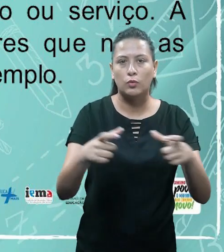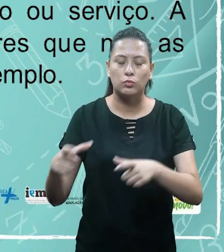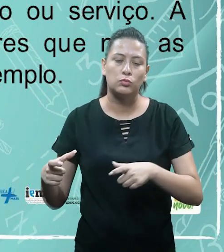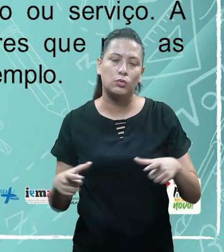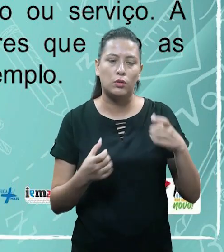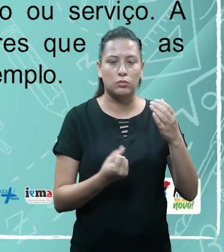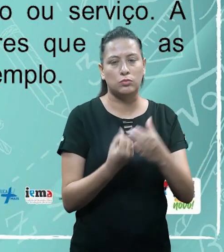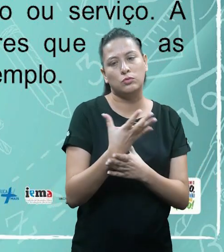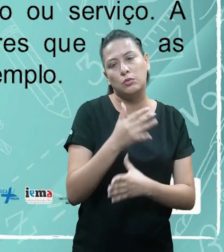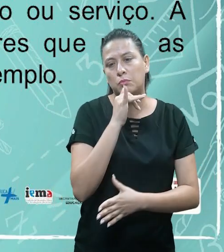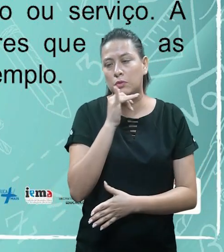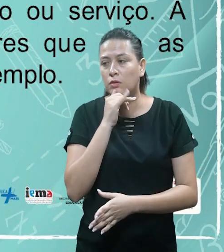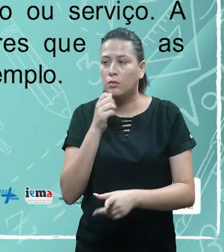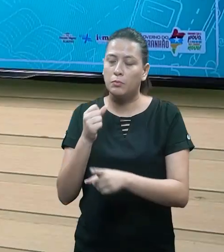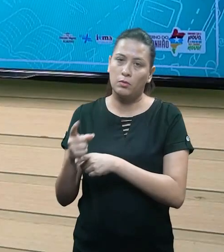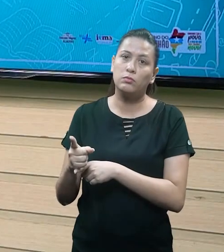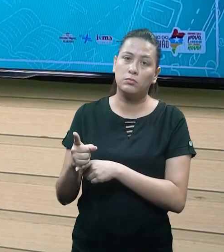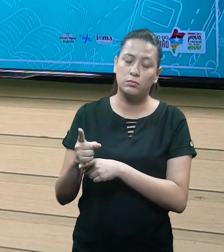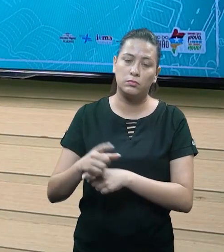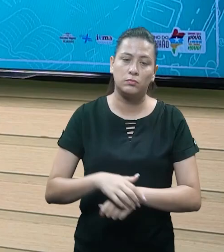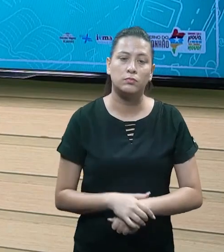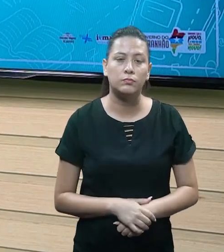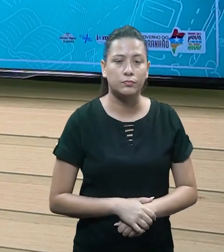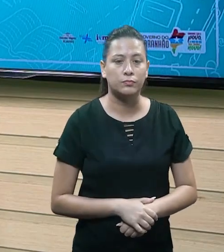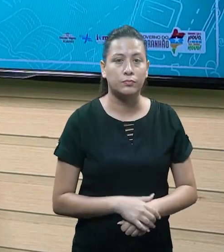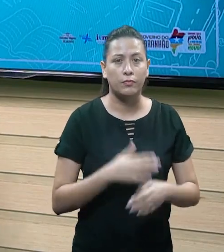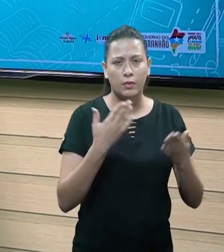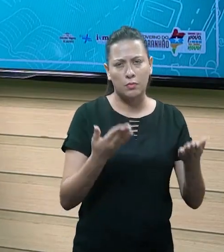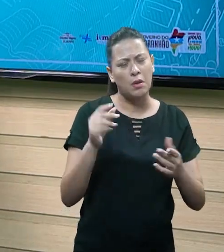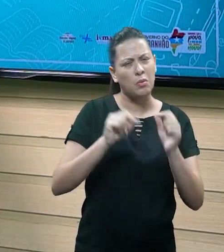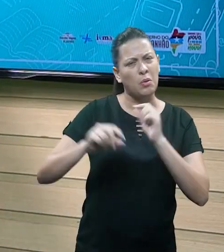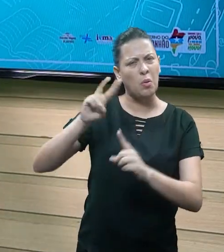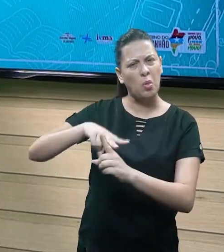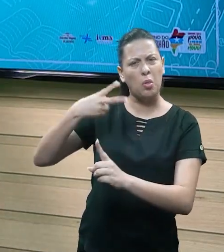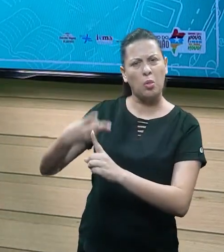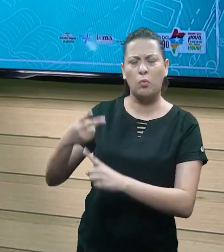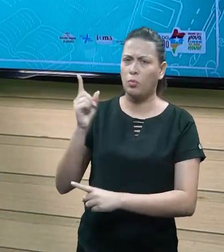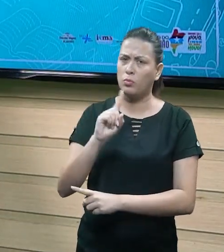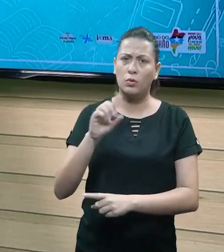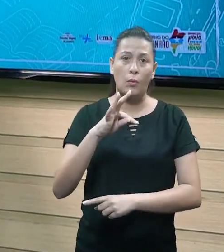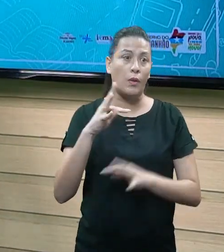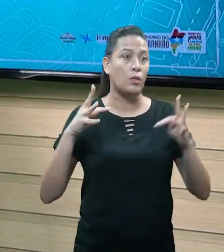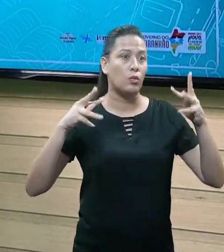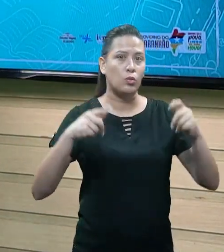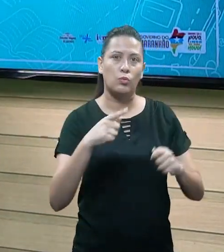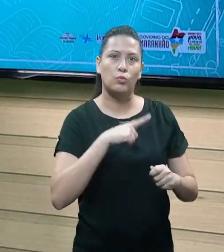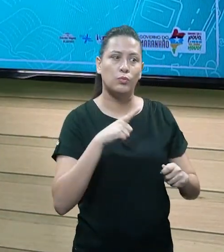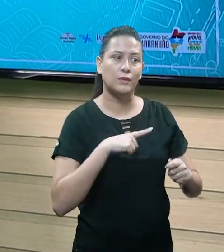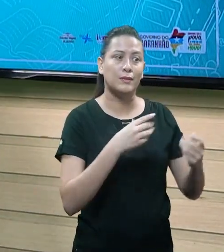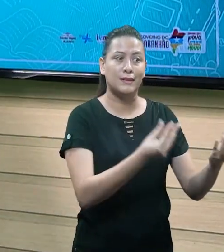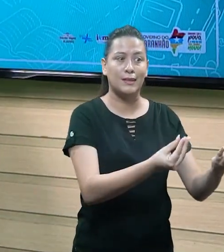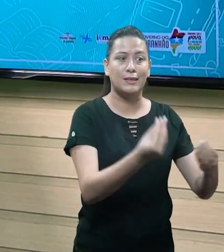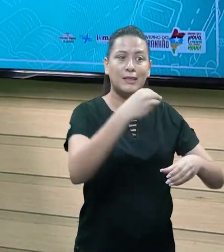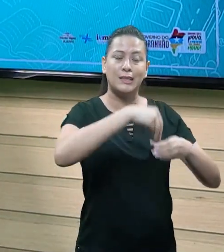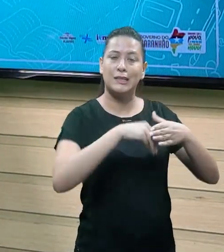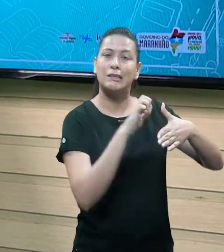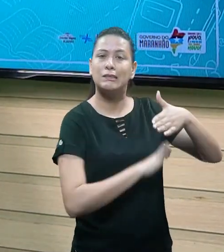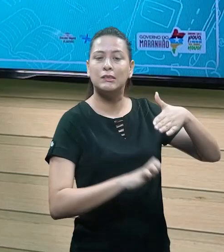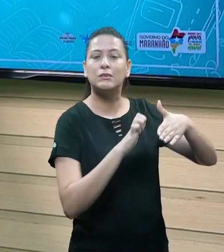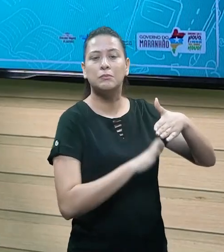que não as vendas de produto como aluguel feito, por exemplo. Então receita, gente, vamos deixar claro, não é o lucro, receita é tudo que entra na minha empresa,